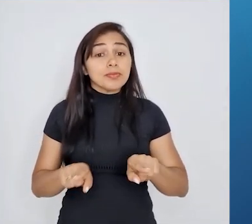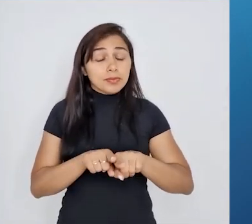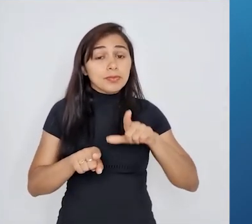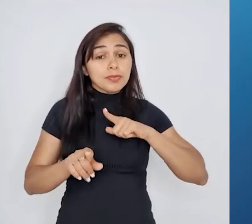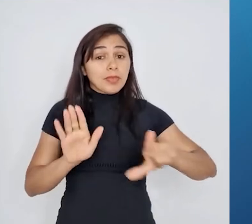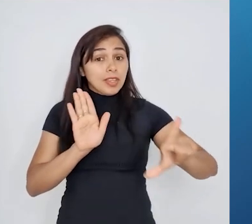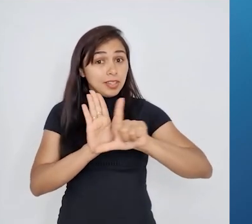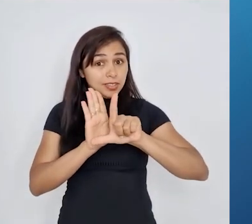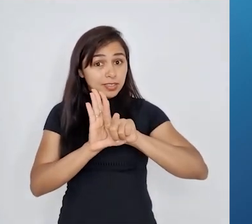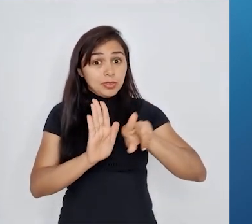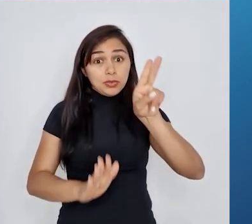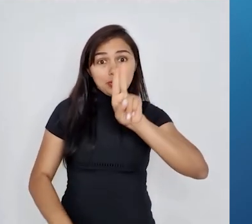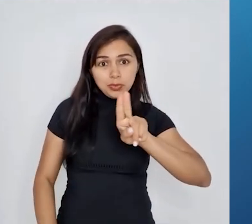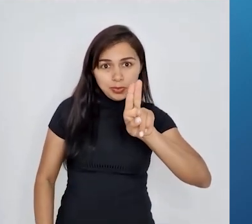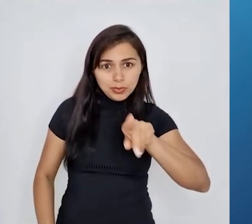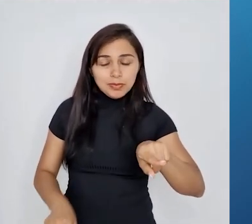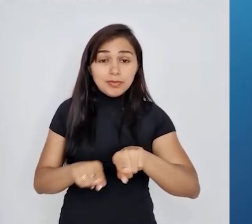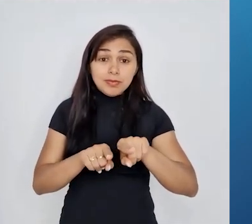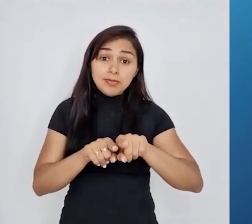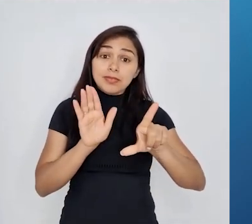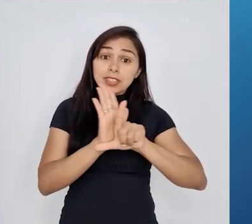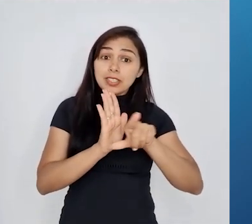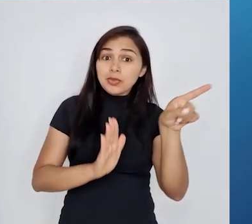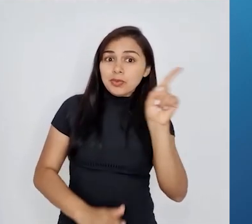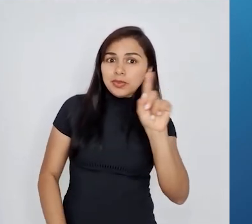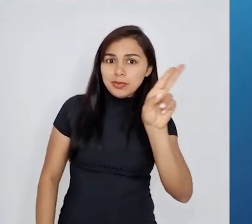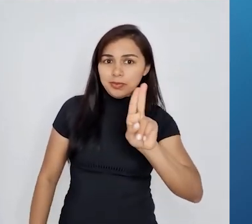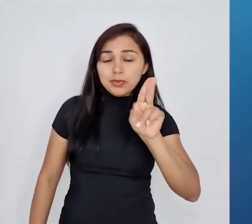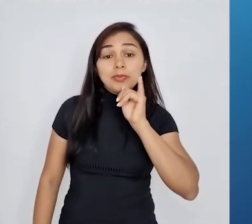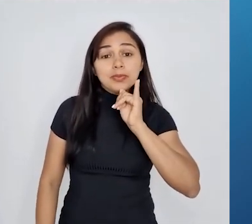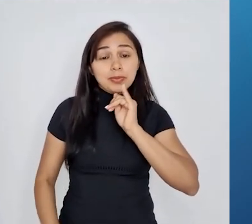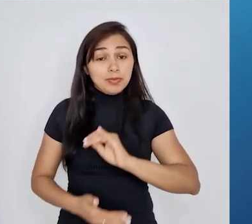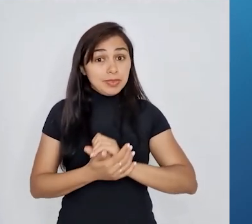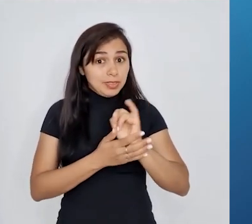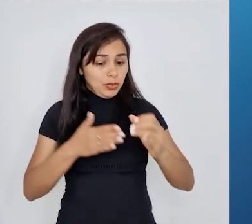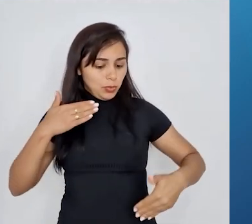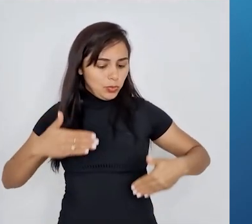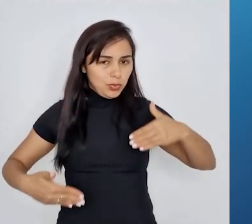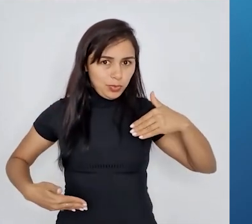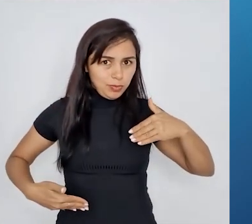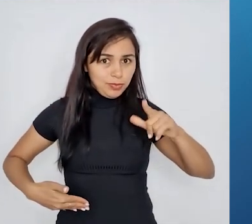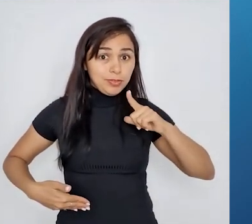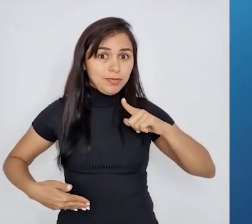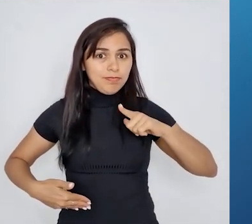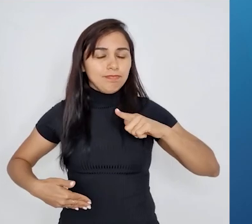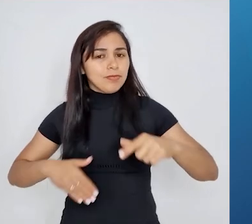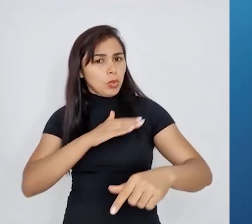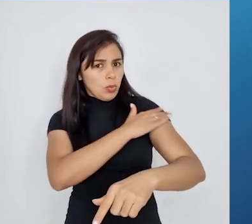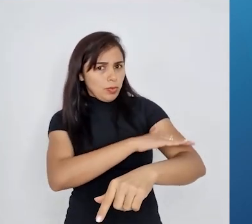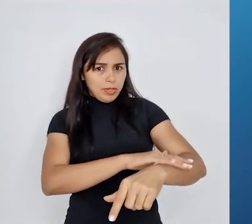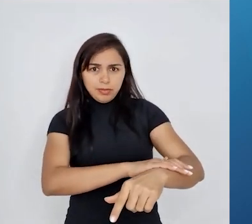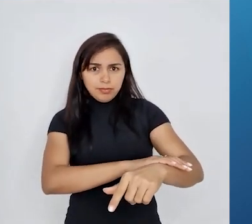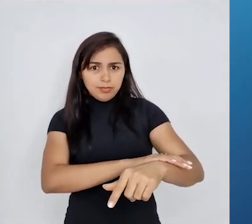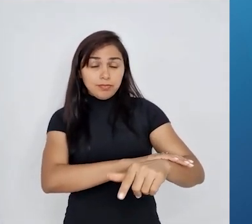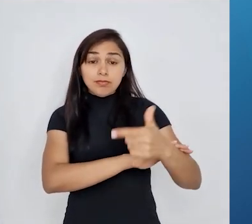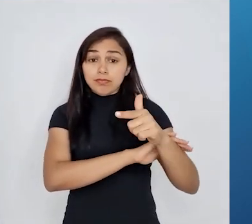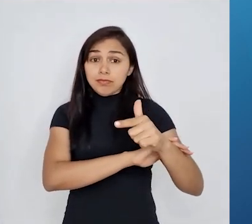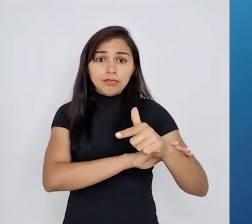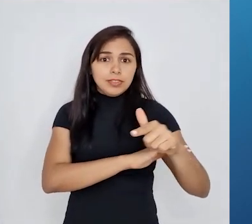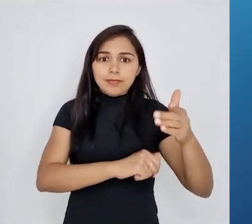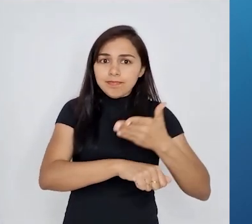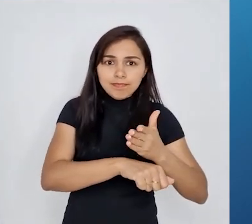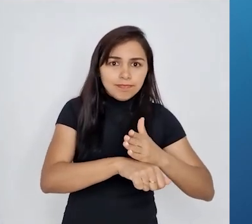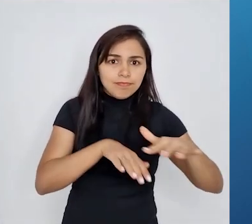e desuso. Da mesma forma, se uma parte do corpo não fosse usada, ela poderia atrofiar e essa característica